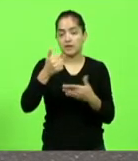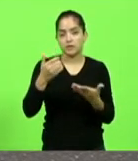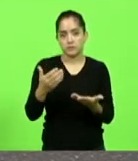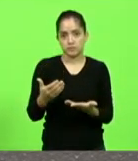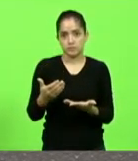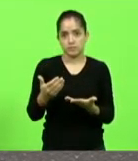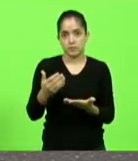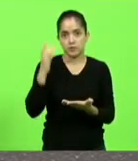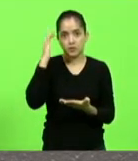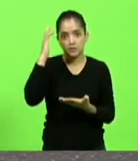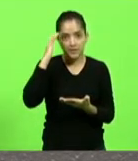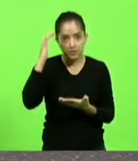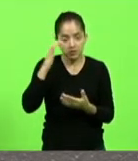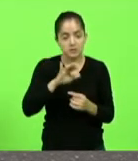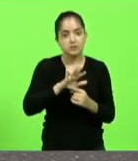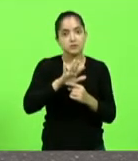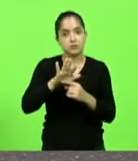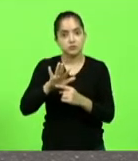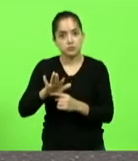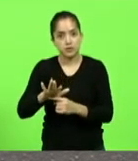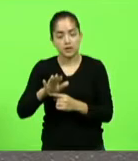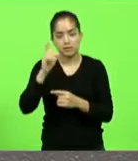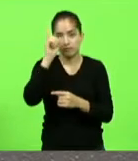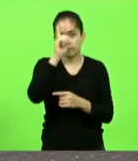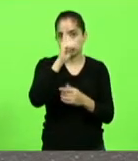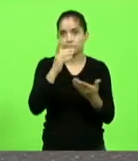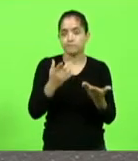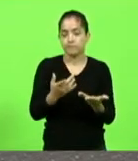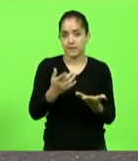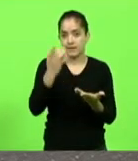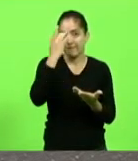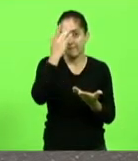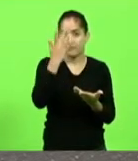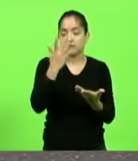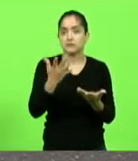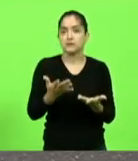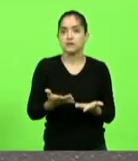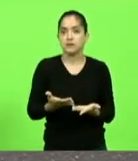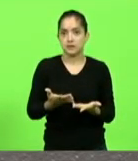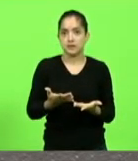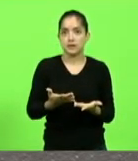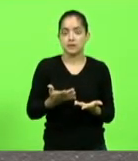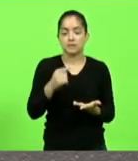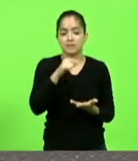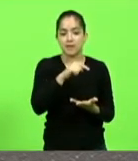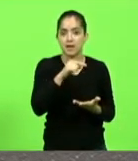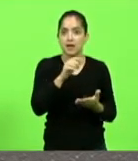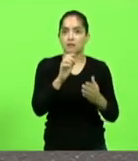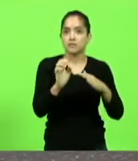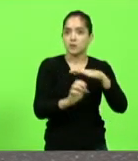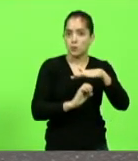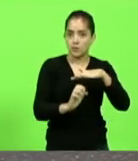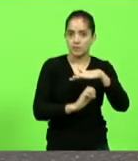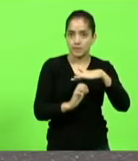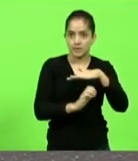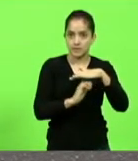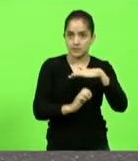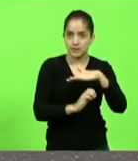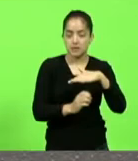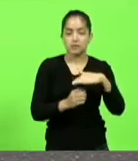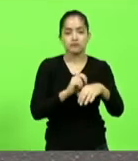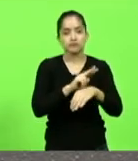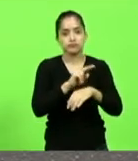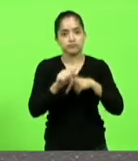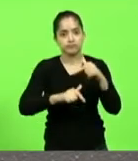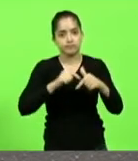se nós deixássemos o empresário que gera emprego